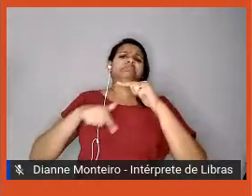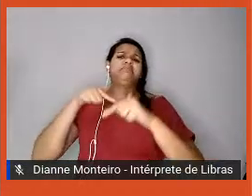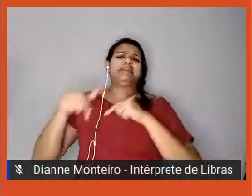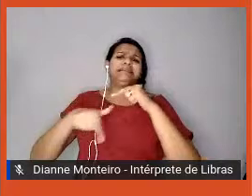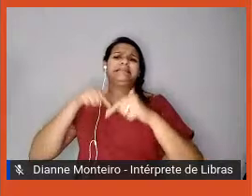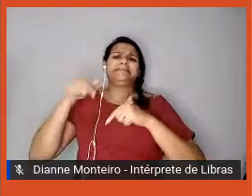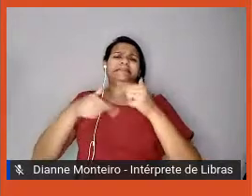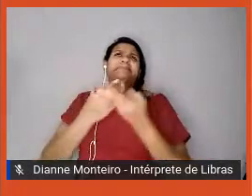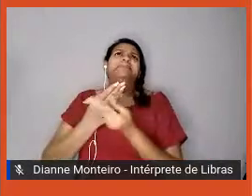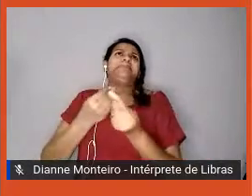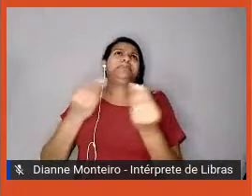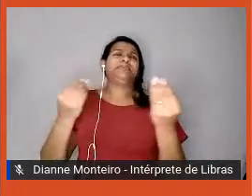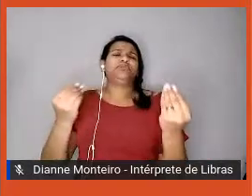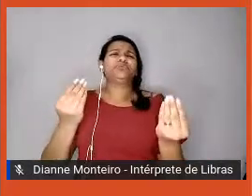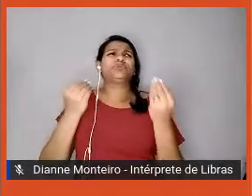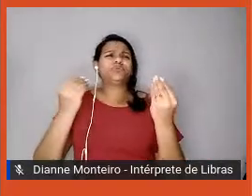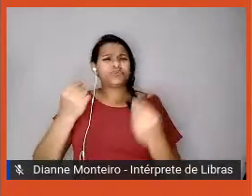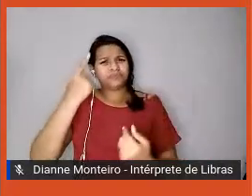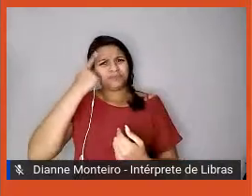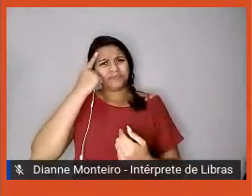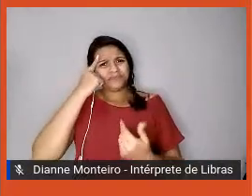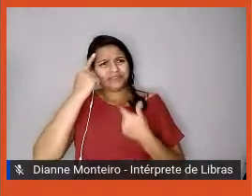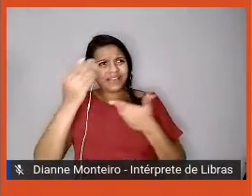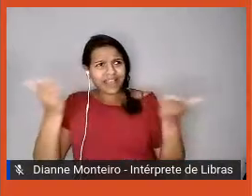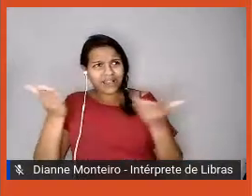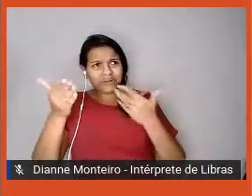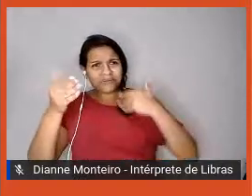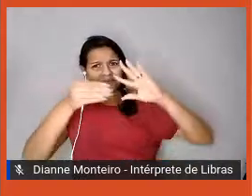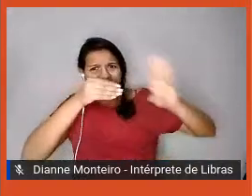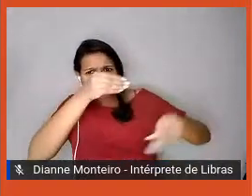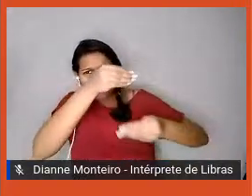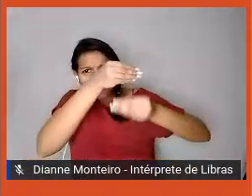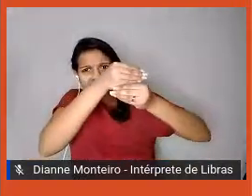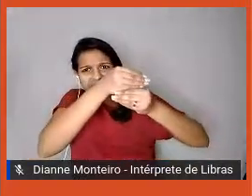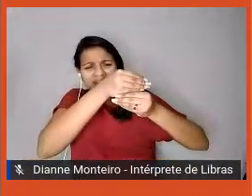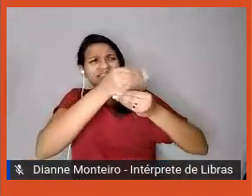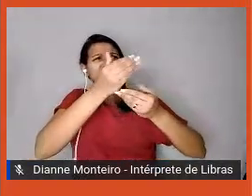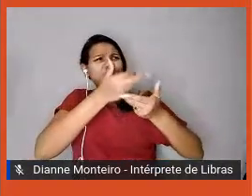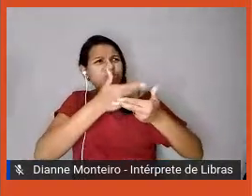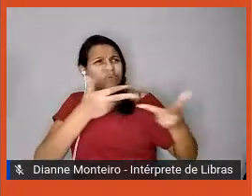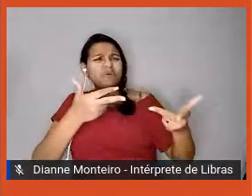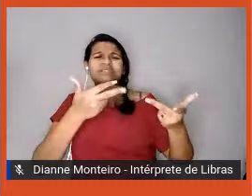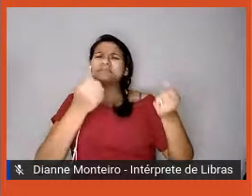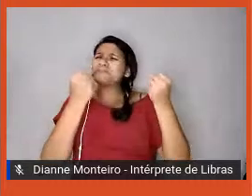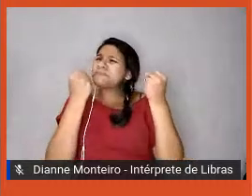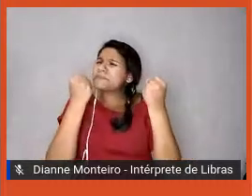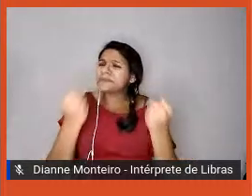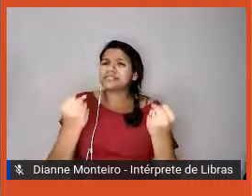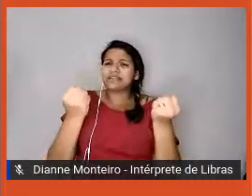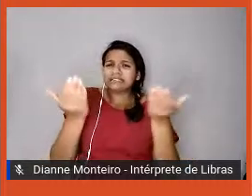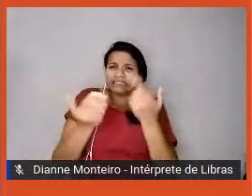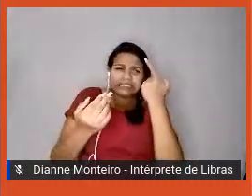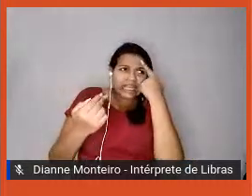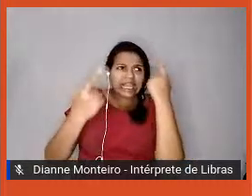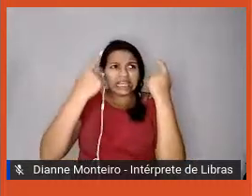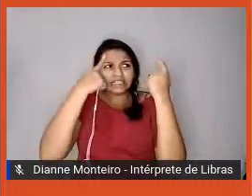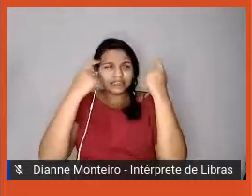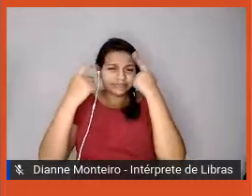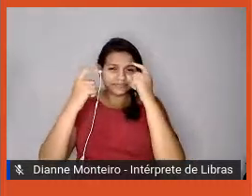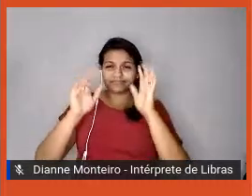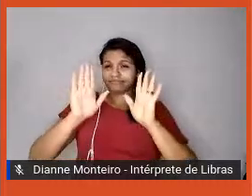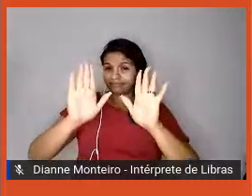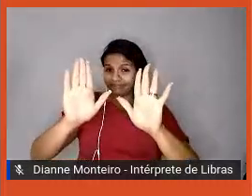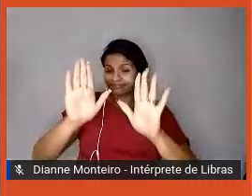acrescentar essas ações que a gente olhou aqui, que tivemos essas ideias, cada um,